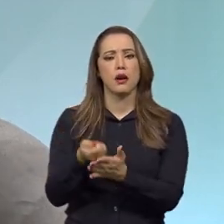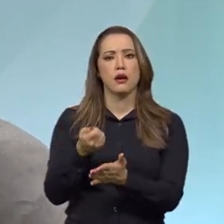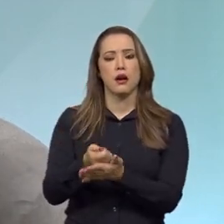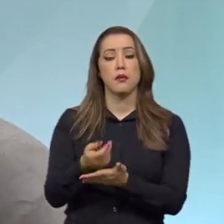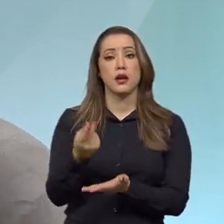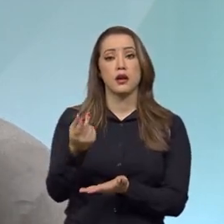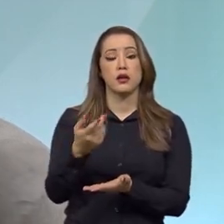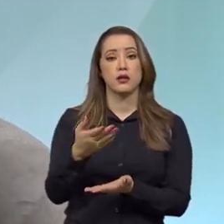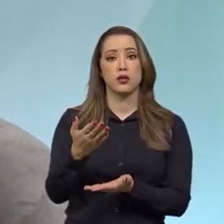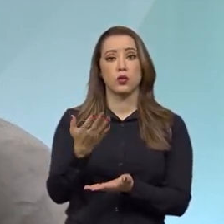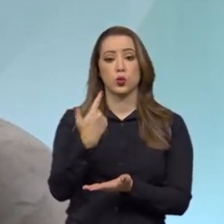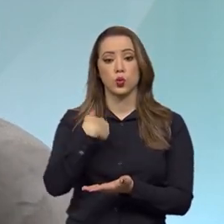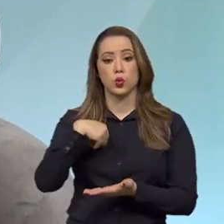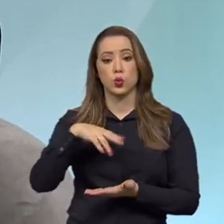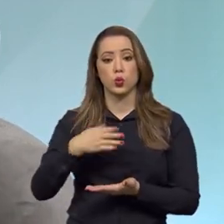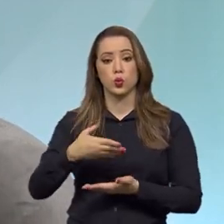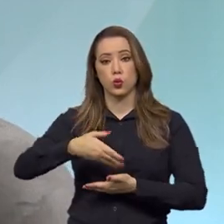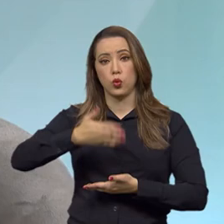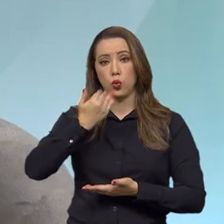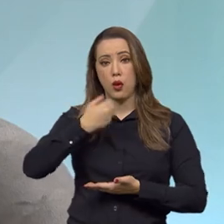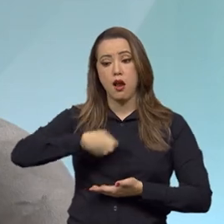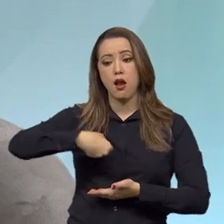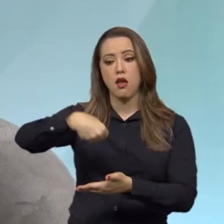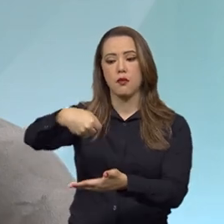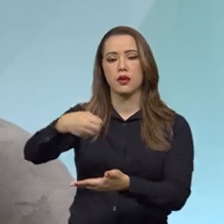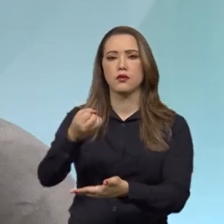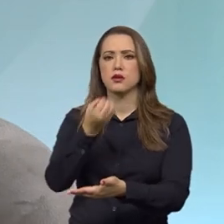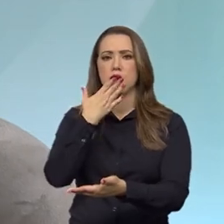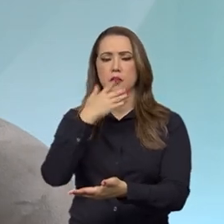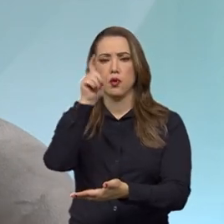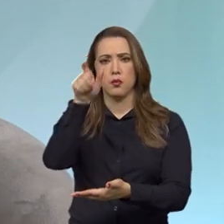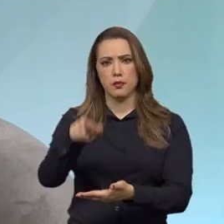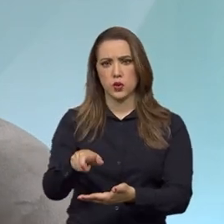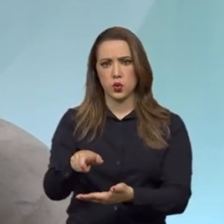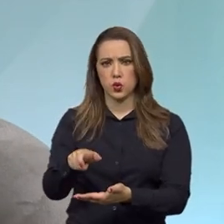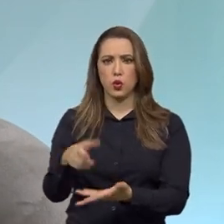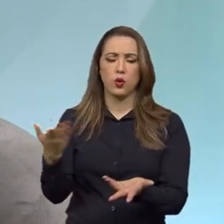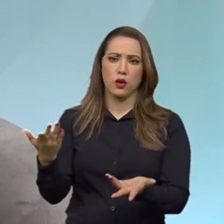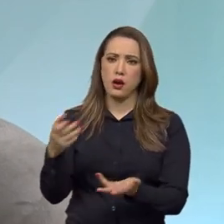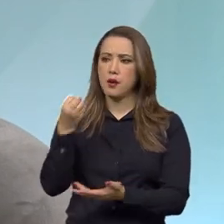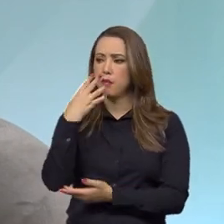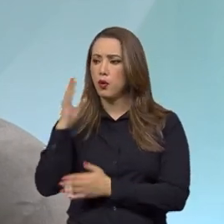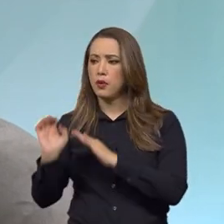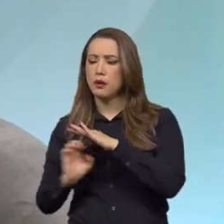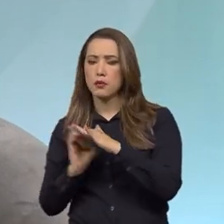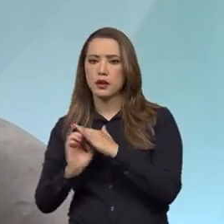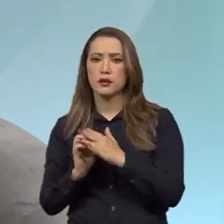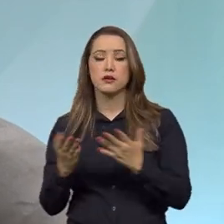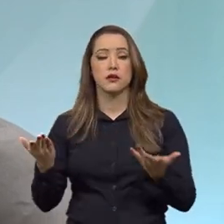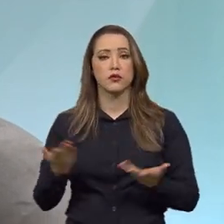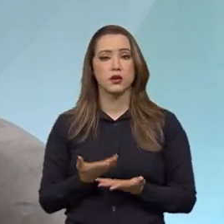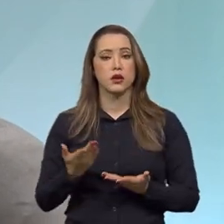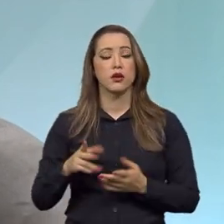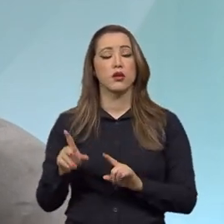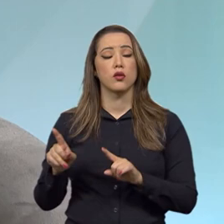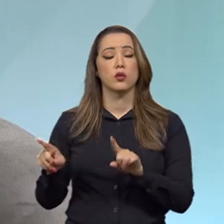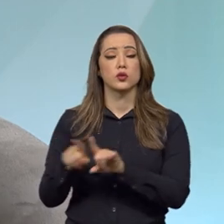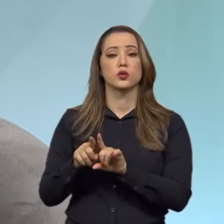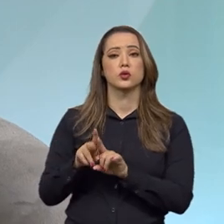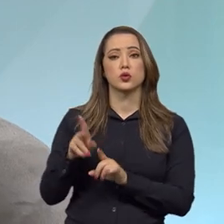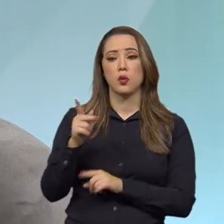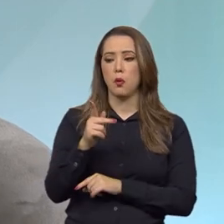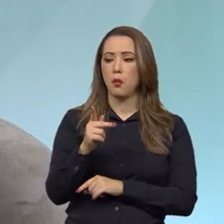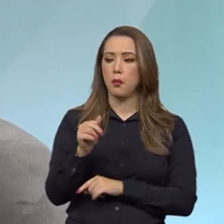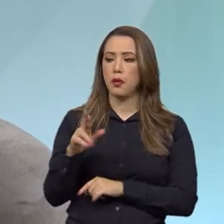Isso beneficia as empresas, beneficia o empregado. Então, o pagamento de ticket hoje, por meio de um parecer vinculante do presidente da República,